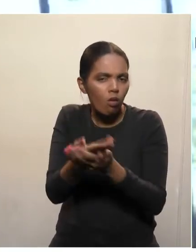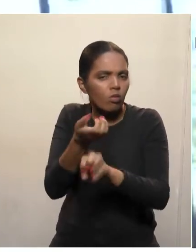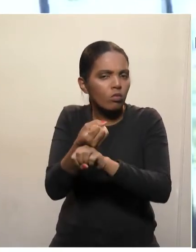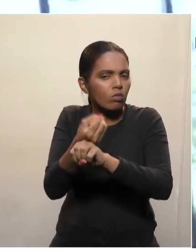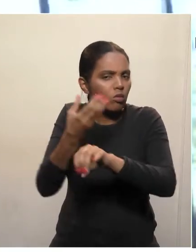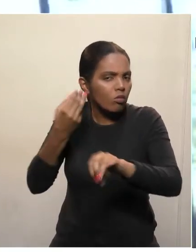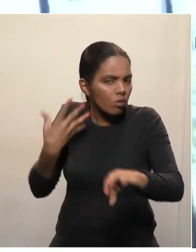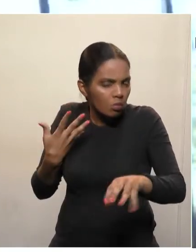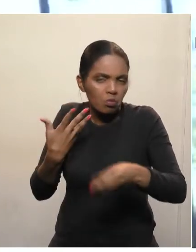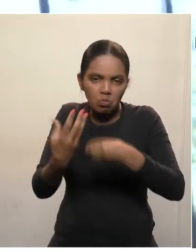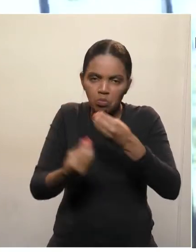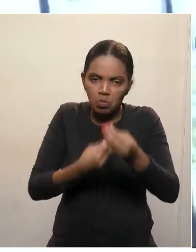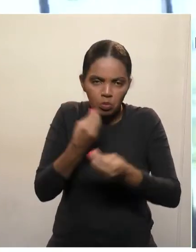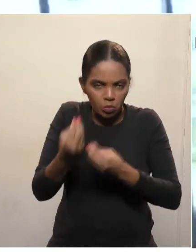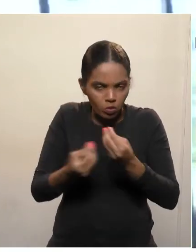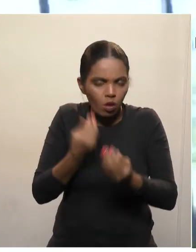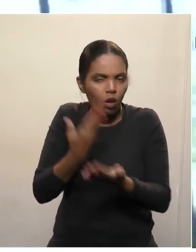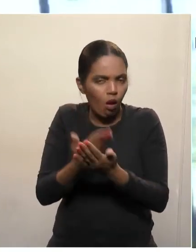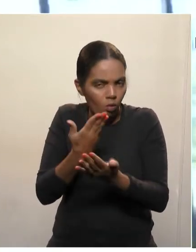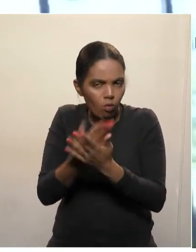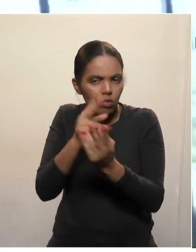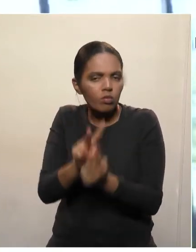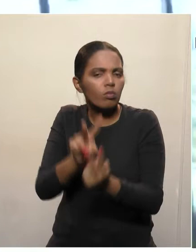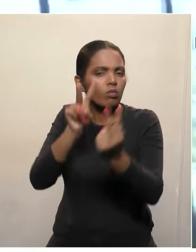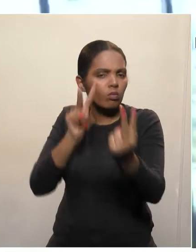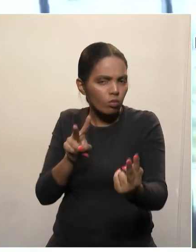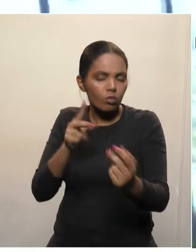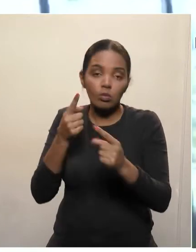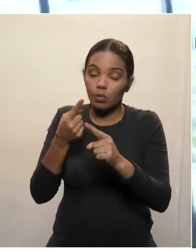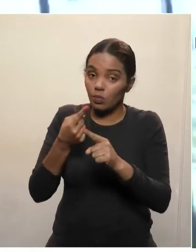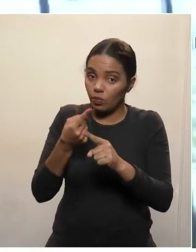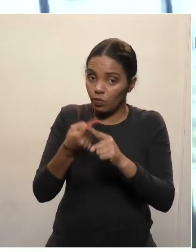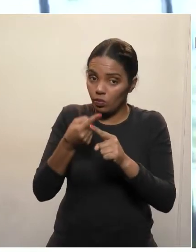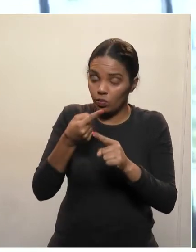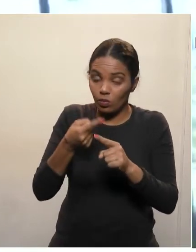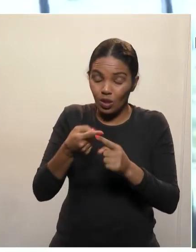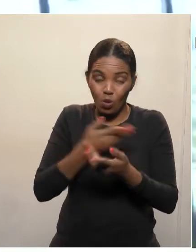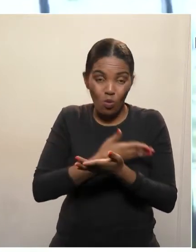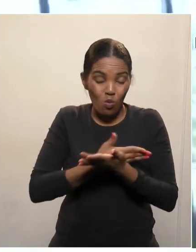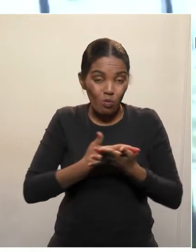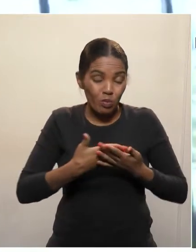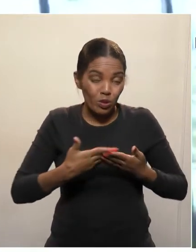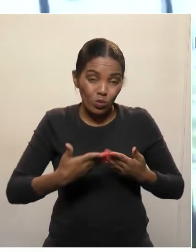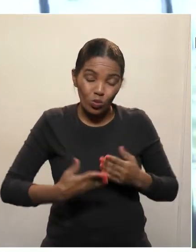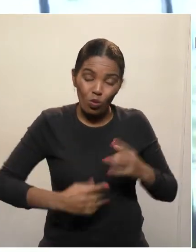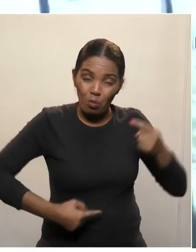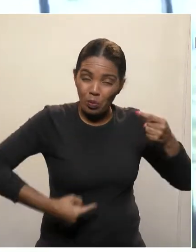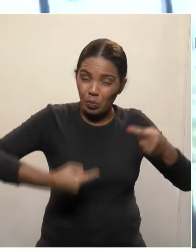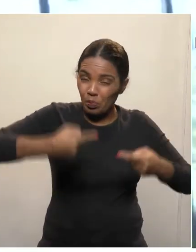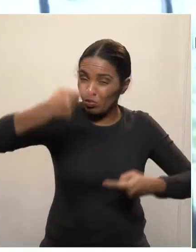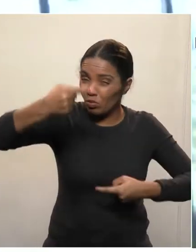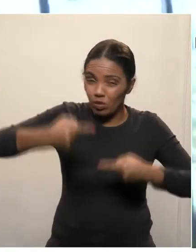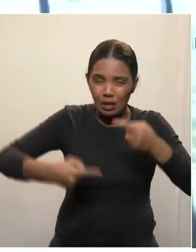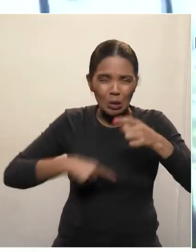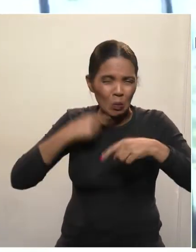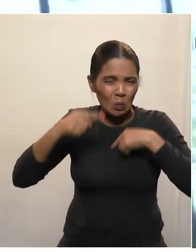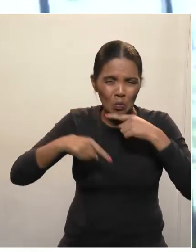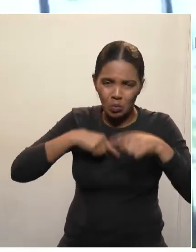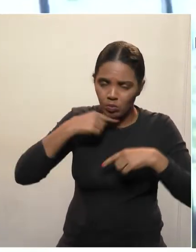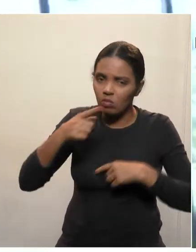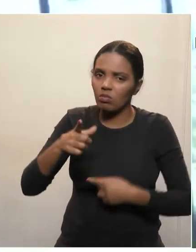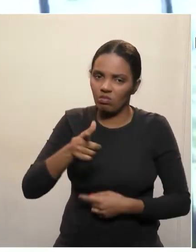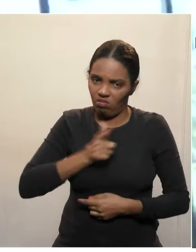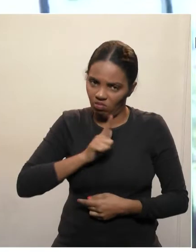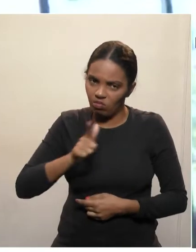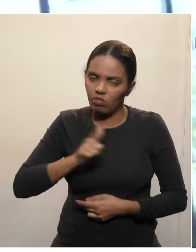distância, de modo remoto, porque está criando uma polêmica muito grande, muitas dúvidas,